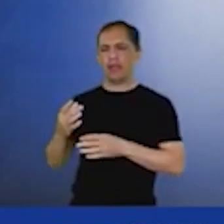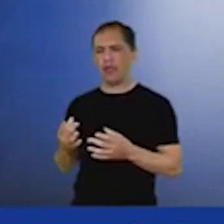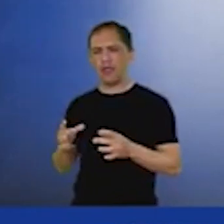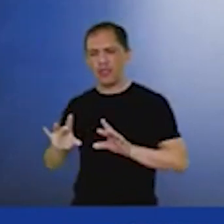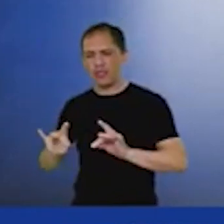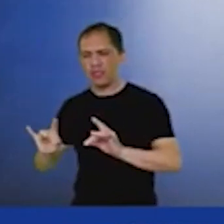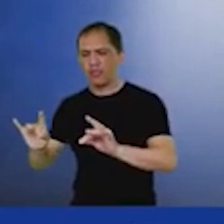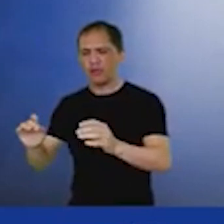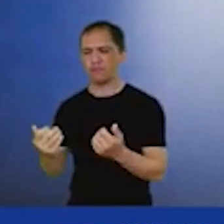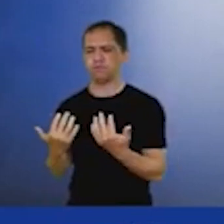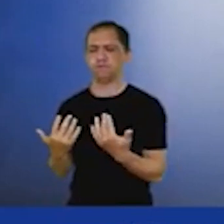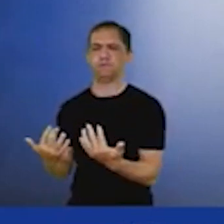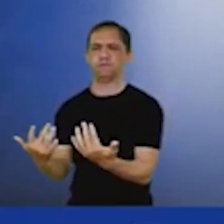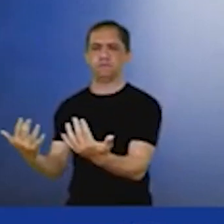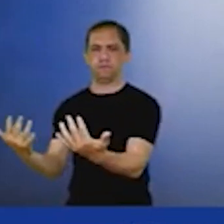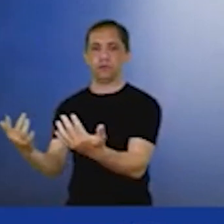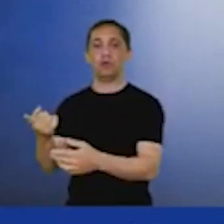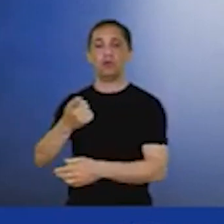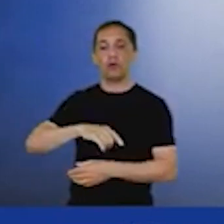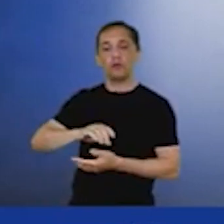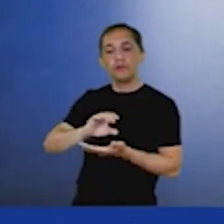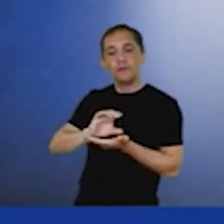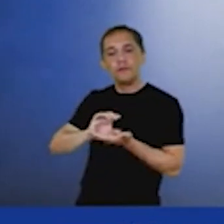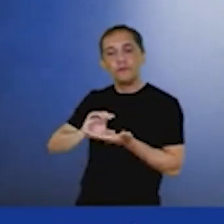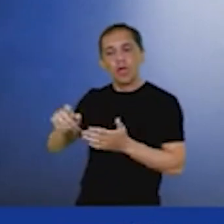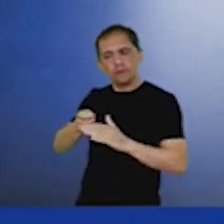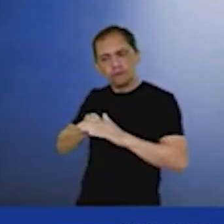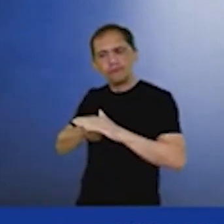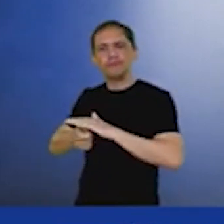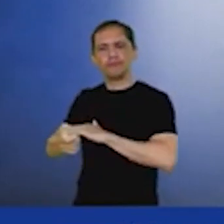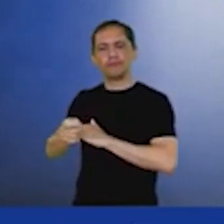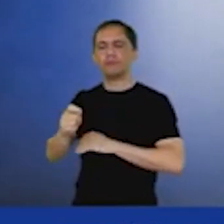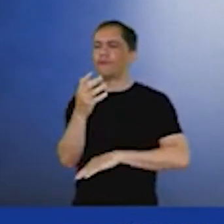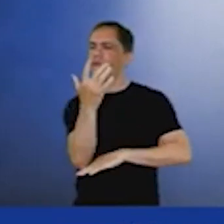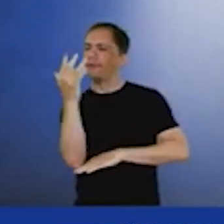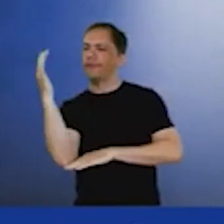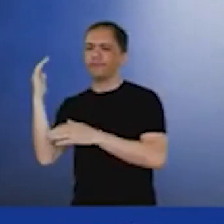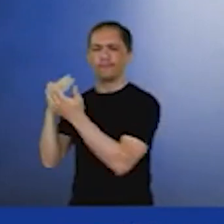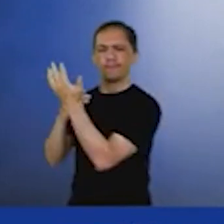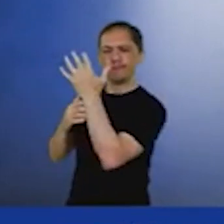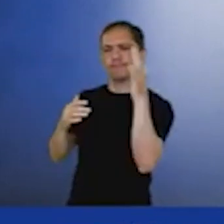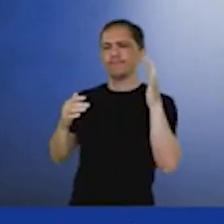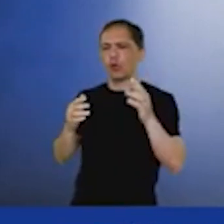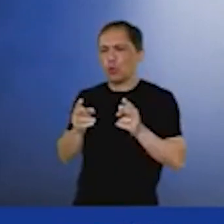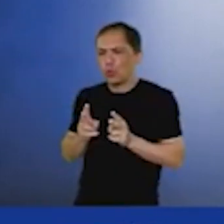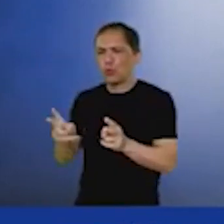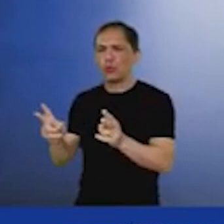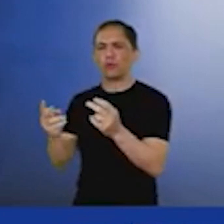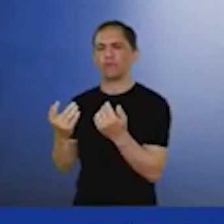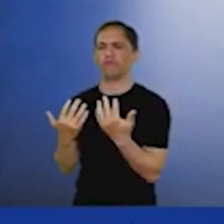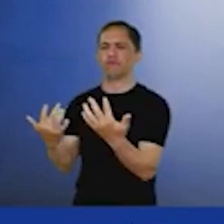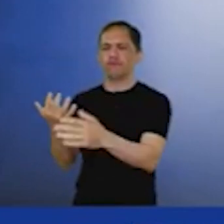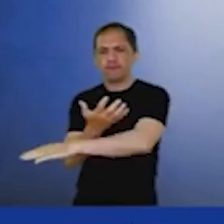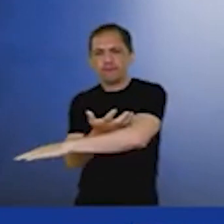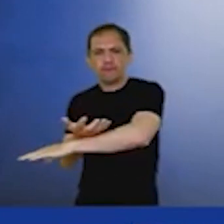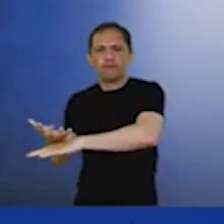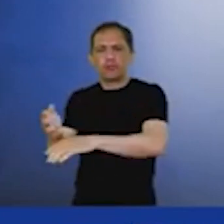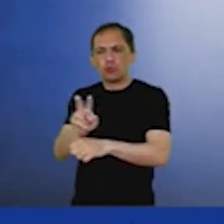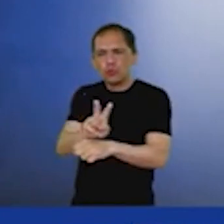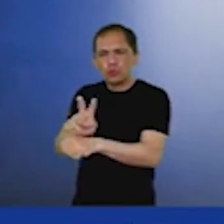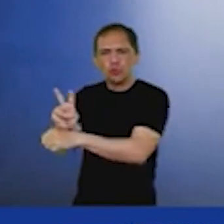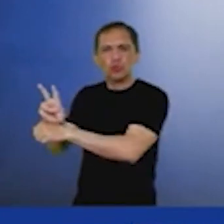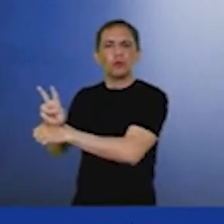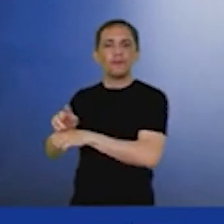apoia e investe na preservação de área verde. O Brasil tem vocação para isso e a Petrobras influencia 3